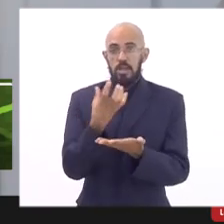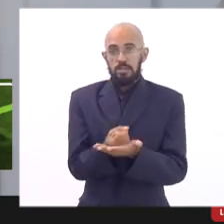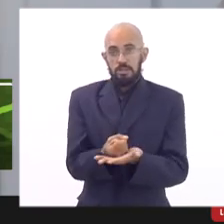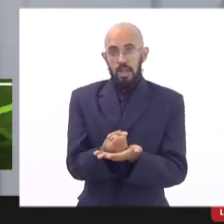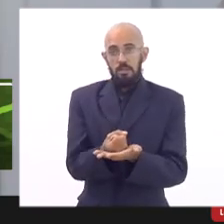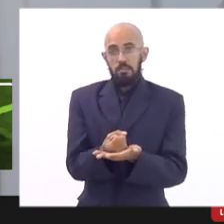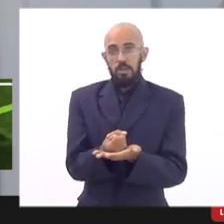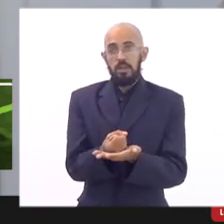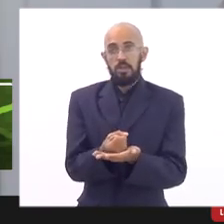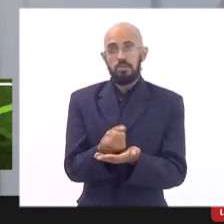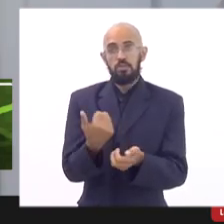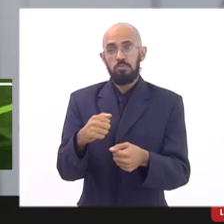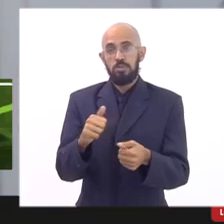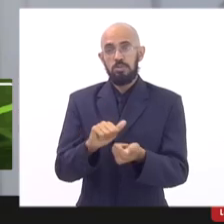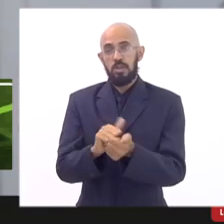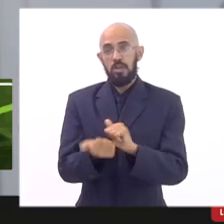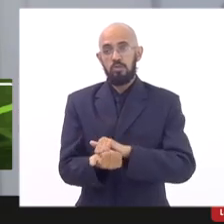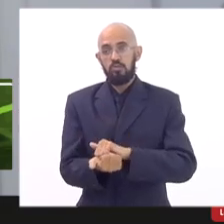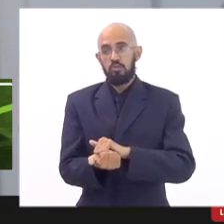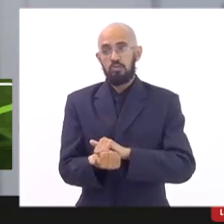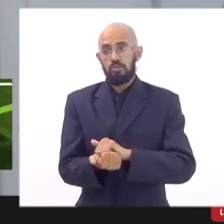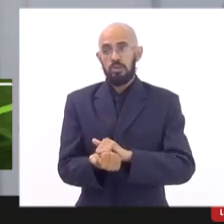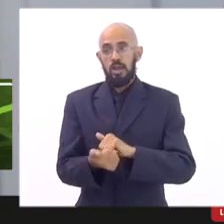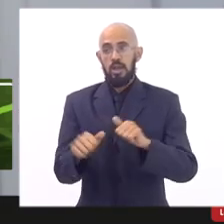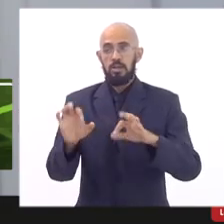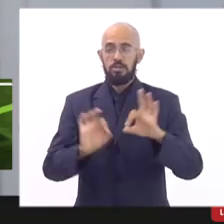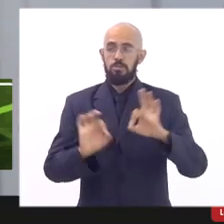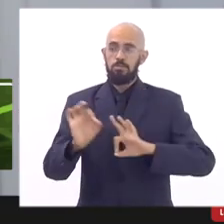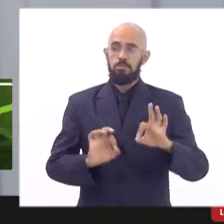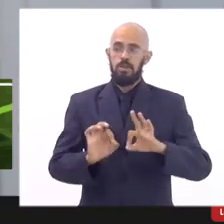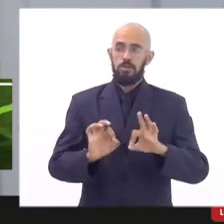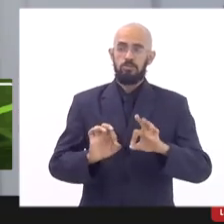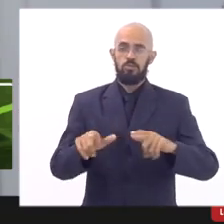nós teremos que ajustar esses planos de trabalho a cada